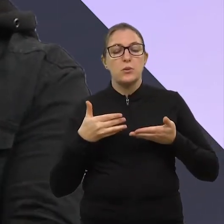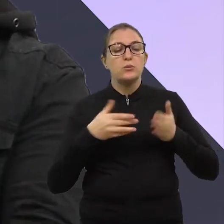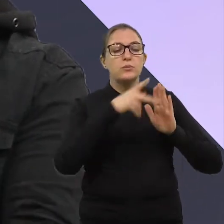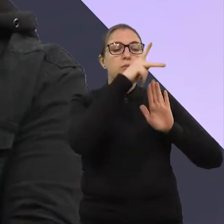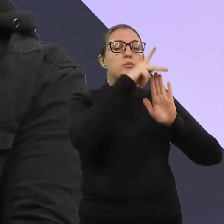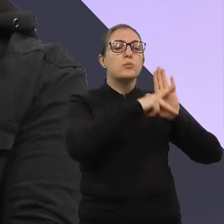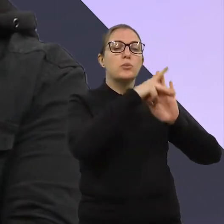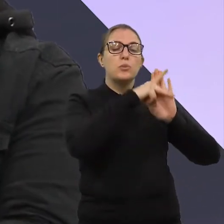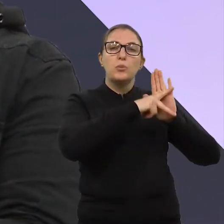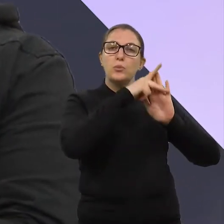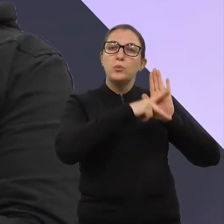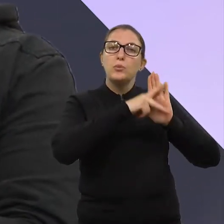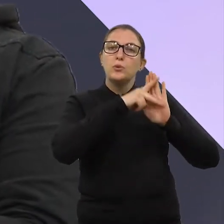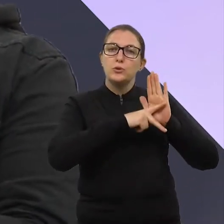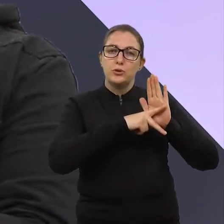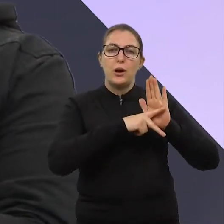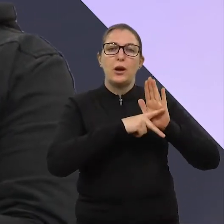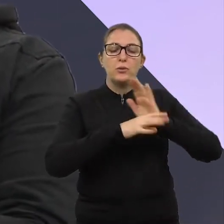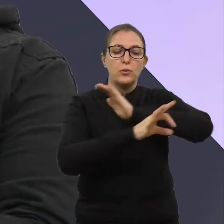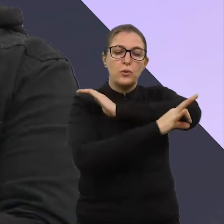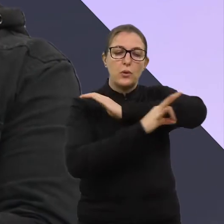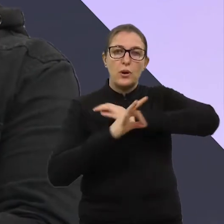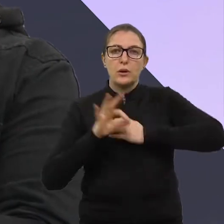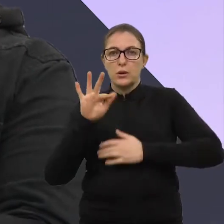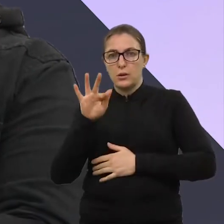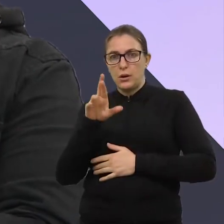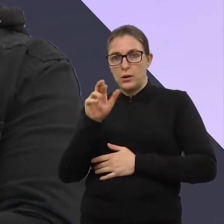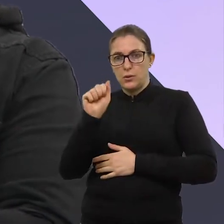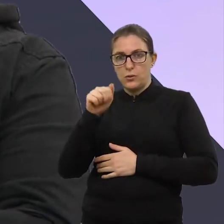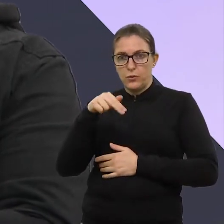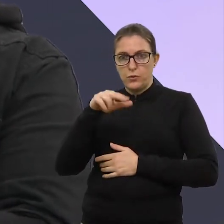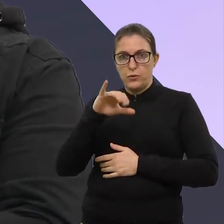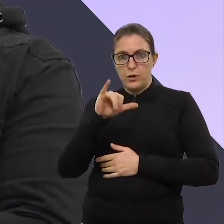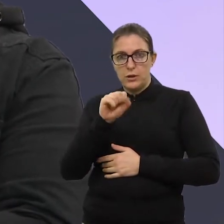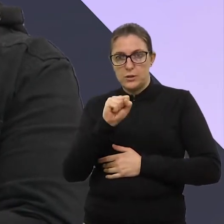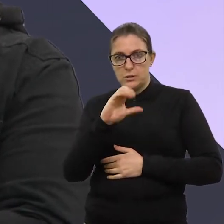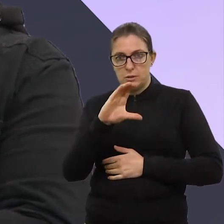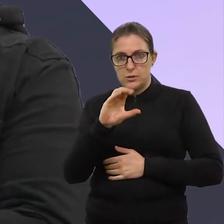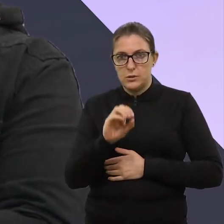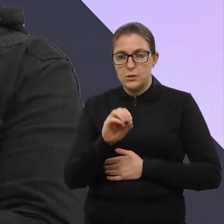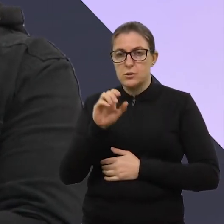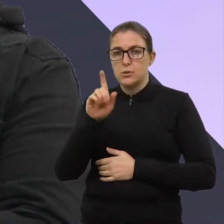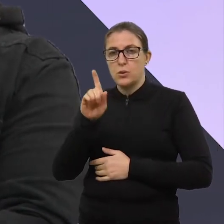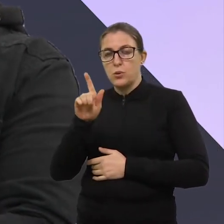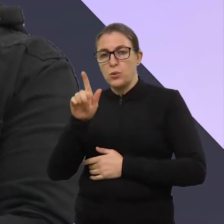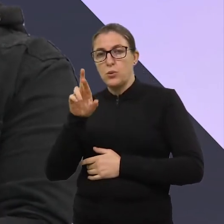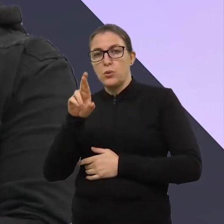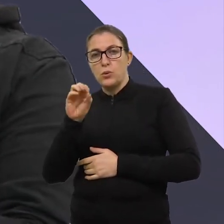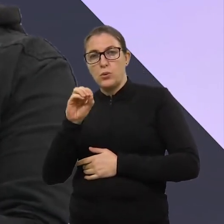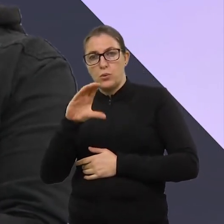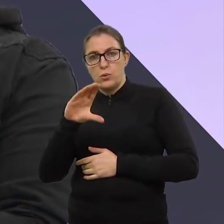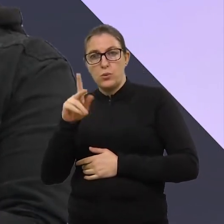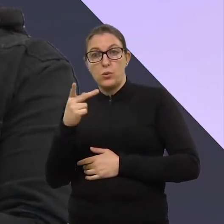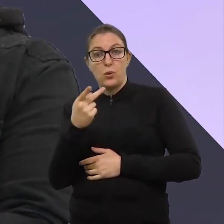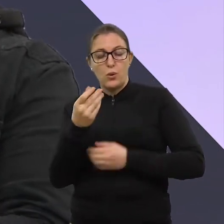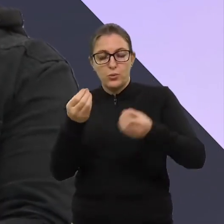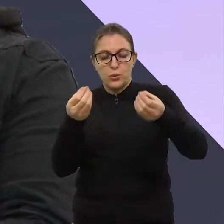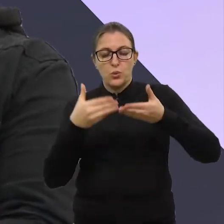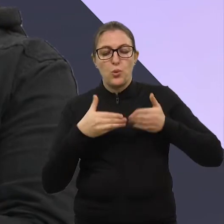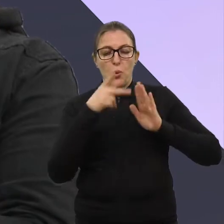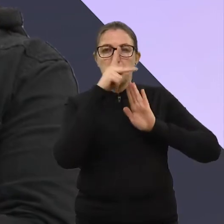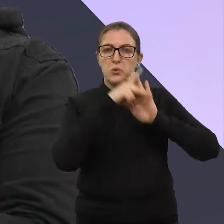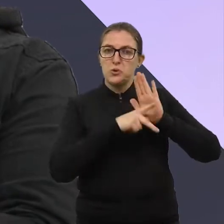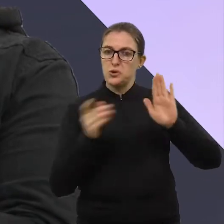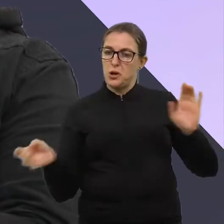administrativamente tratando disso, né? Do Francisco Gró, que é um arquiteto, né? De família de chinense, que usou esse projeto, um